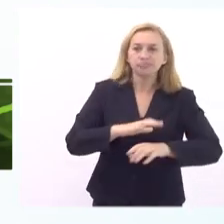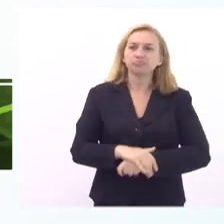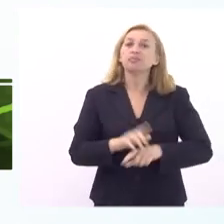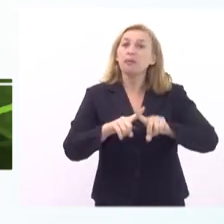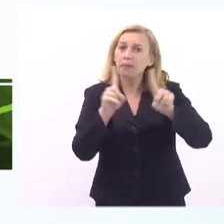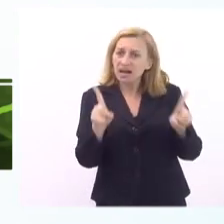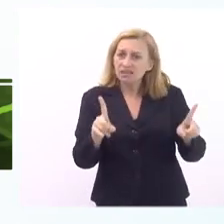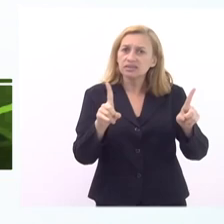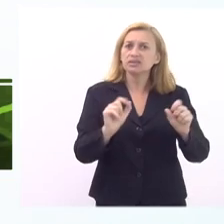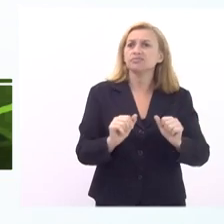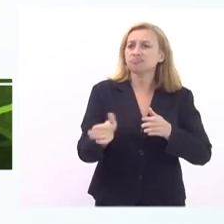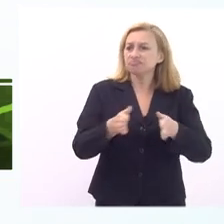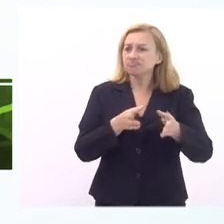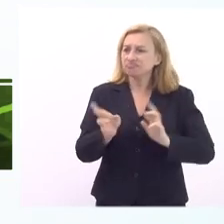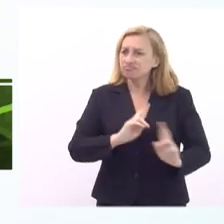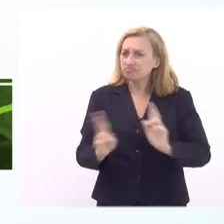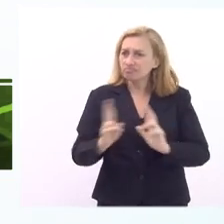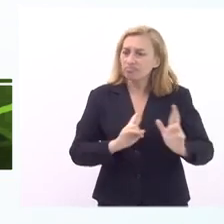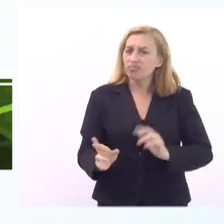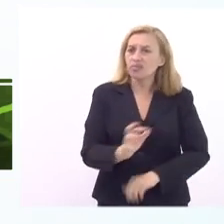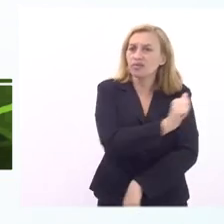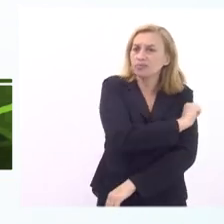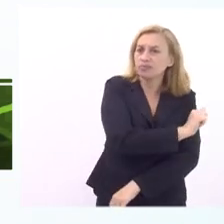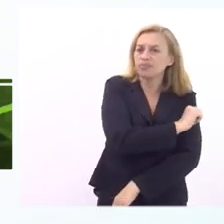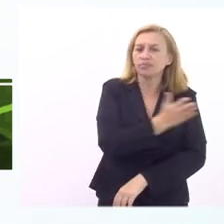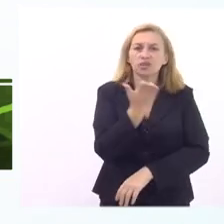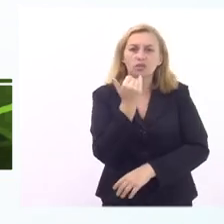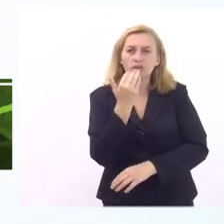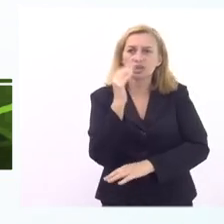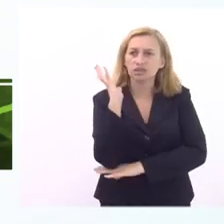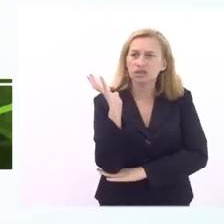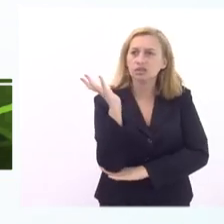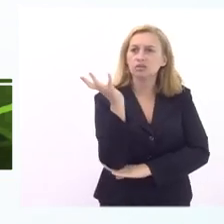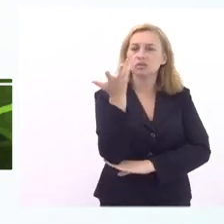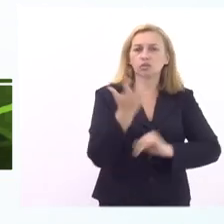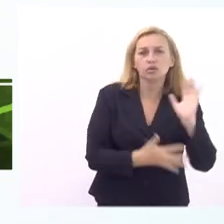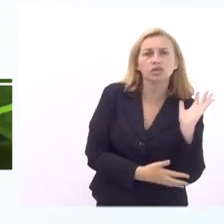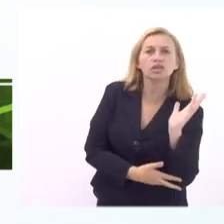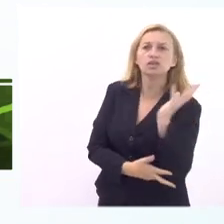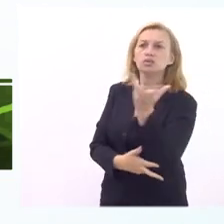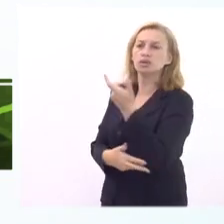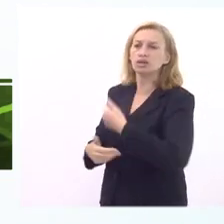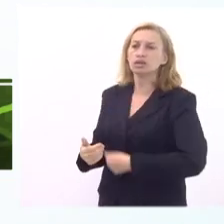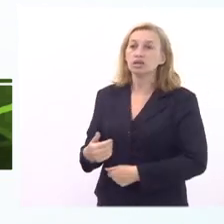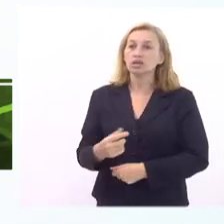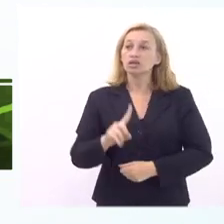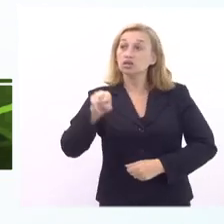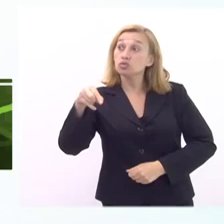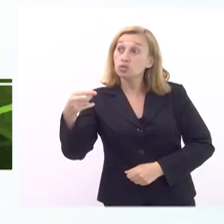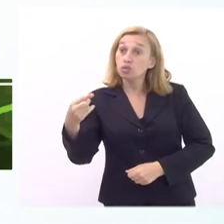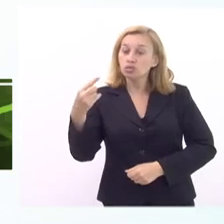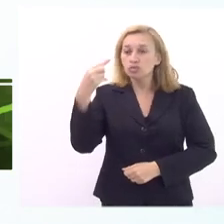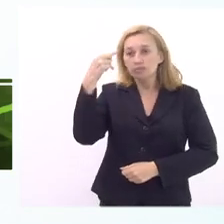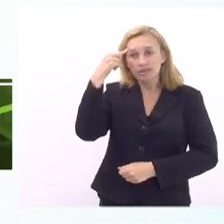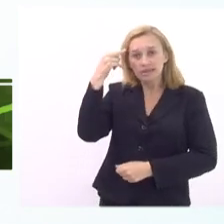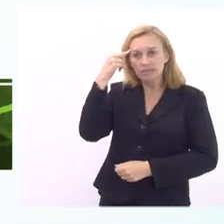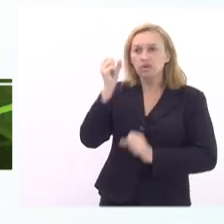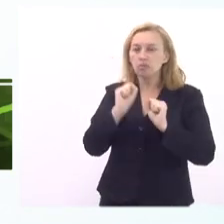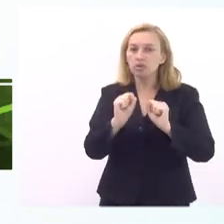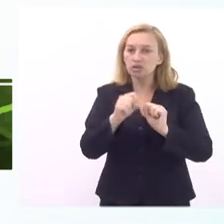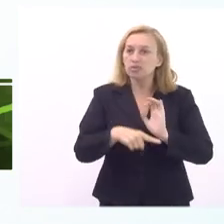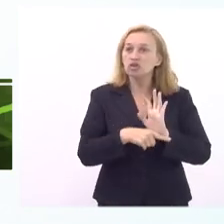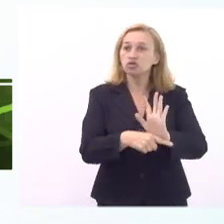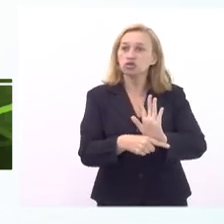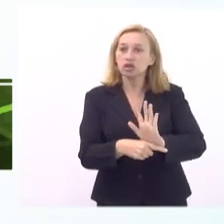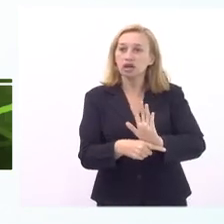mas estabelece uma relação dos alunos com a alimentação com a natureza de uma outra perspectiva podendo contribuir